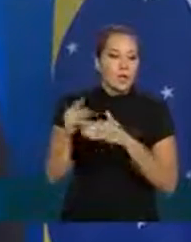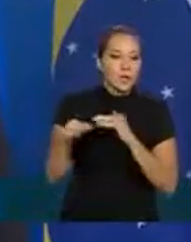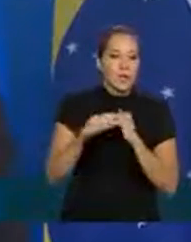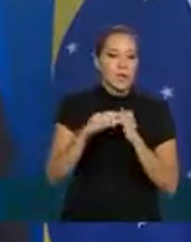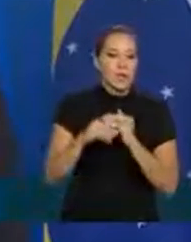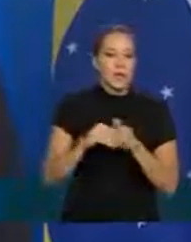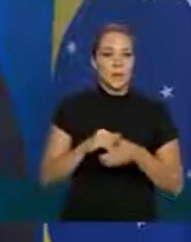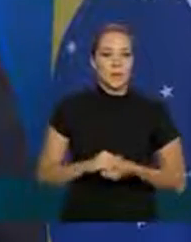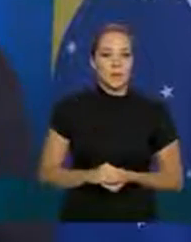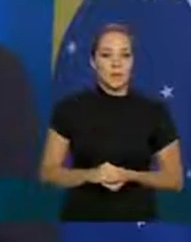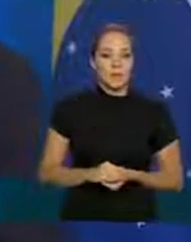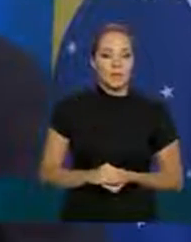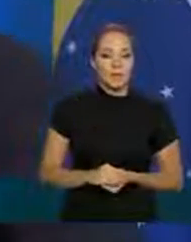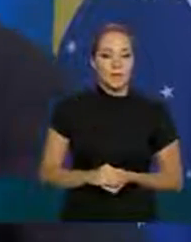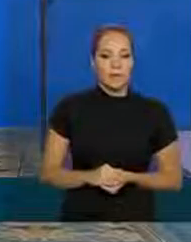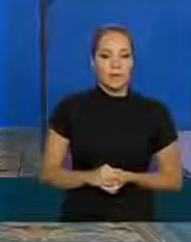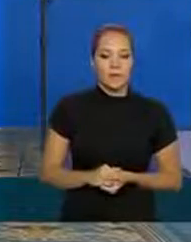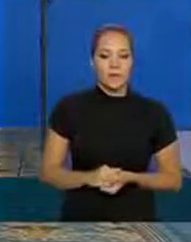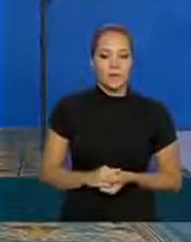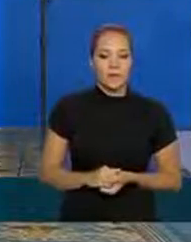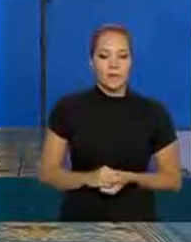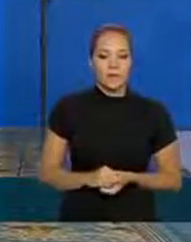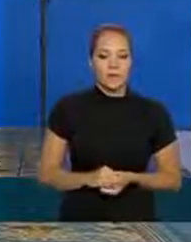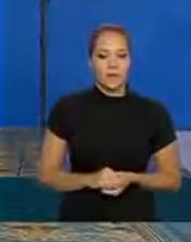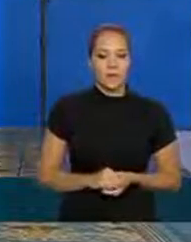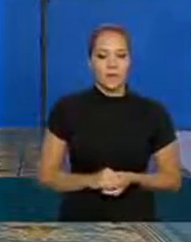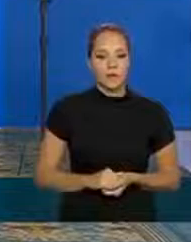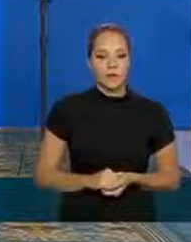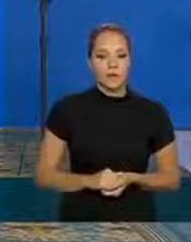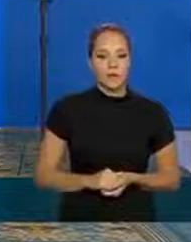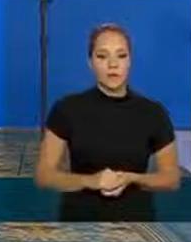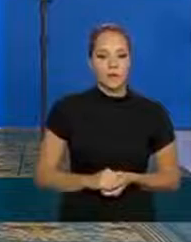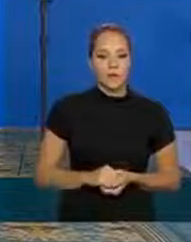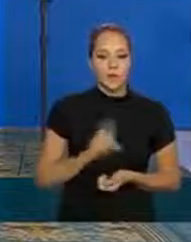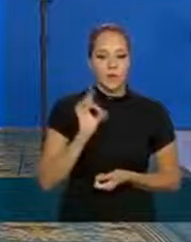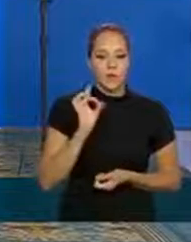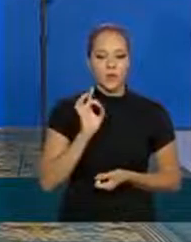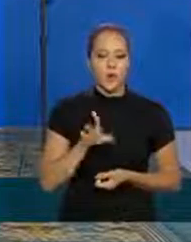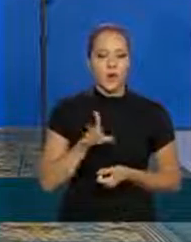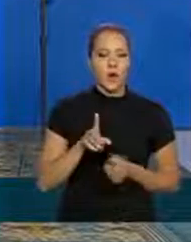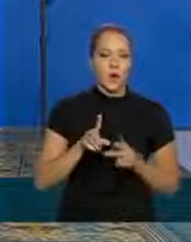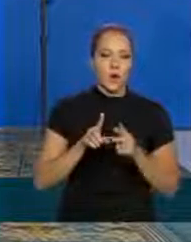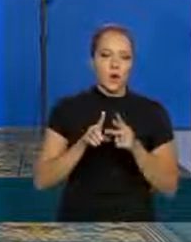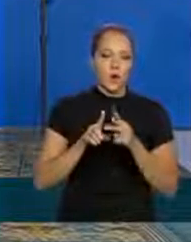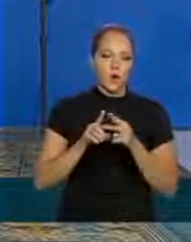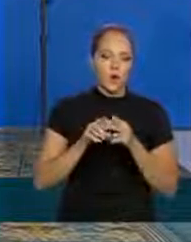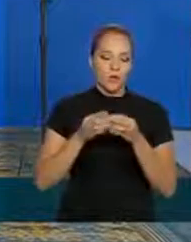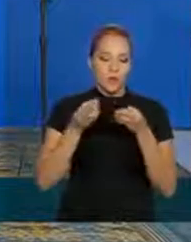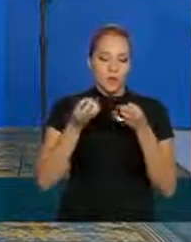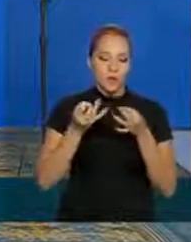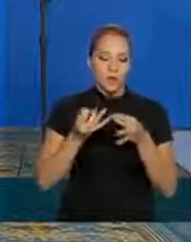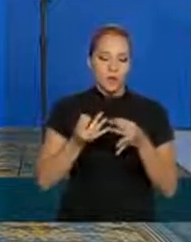chega ok é isso só uma correção fala